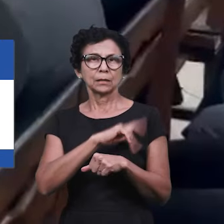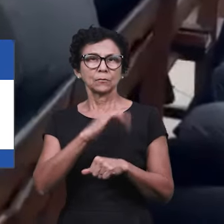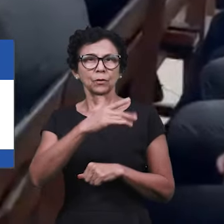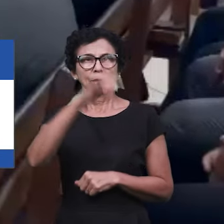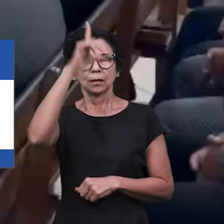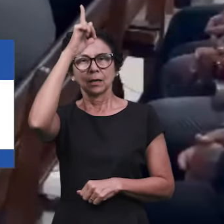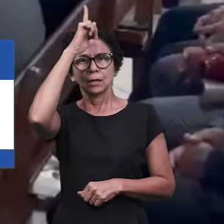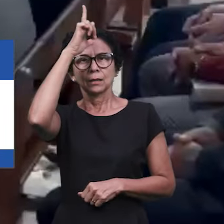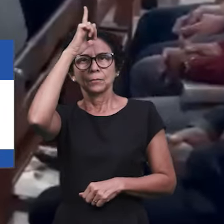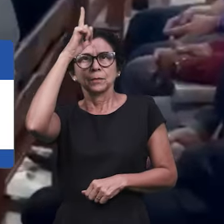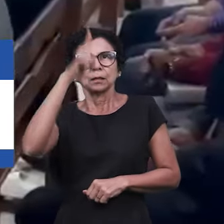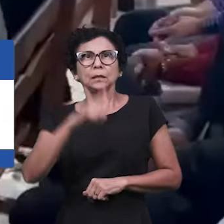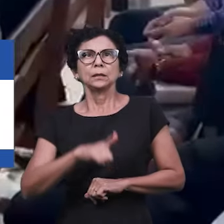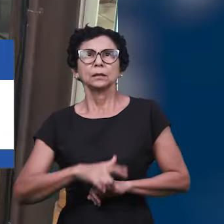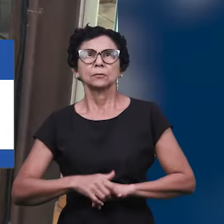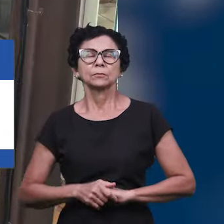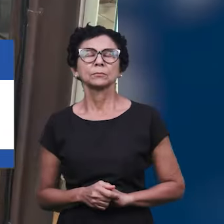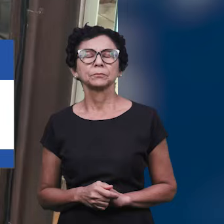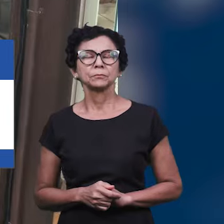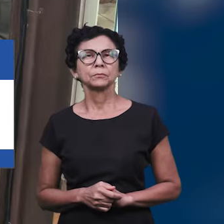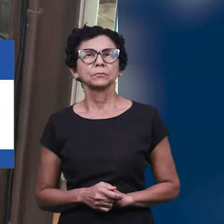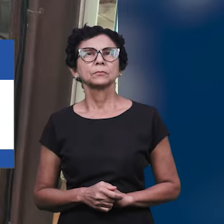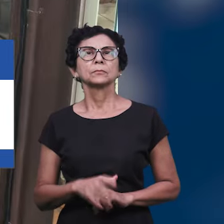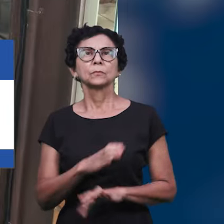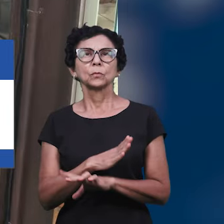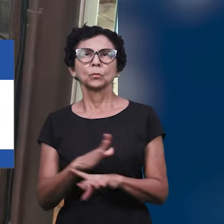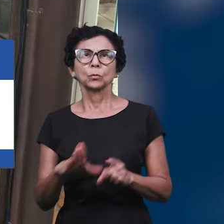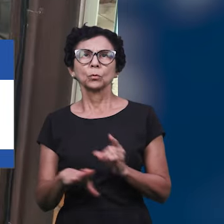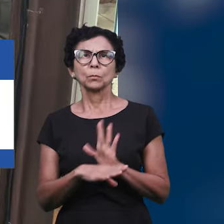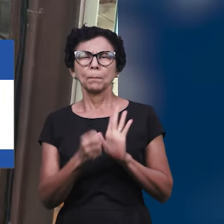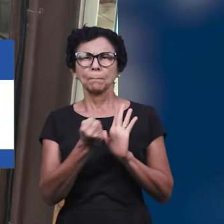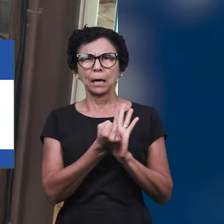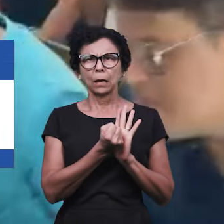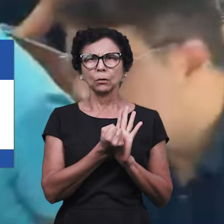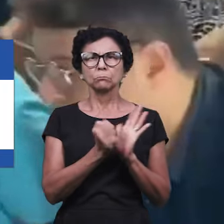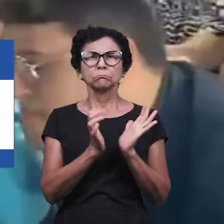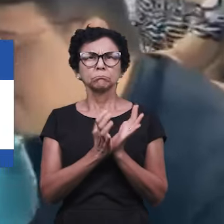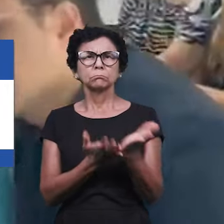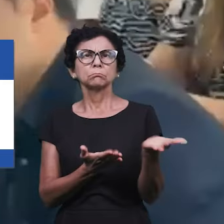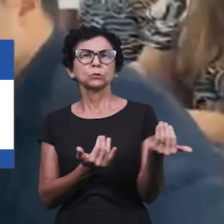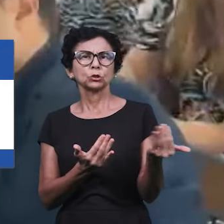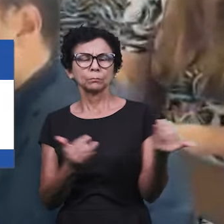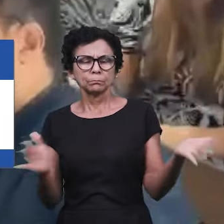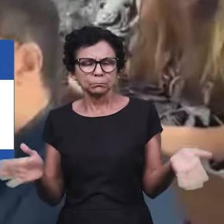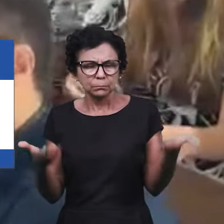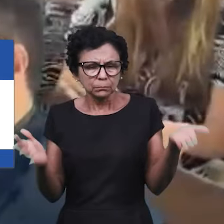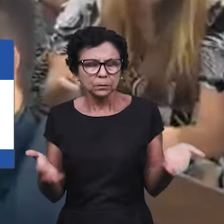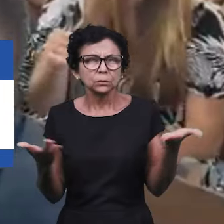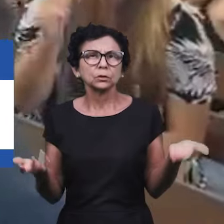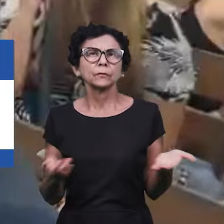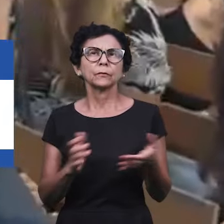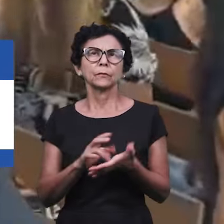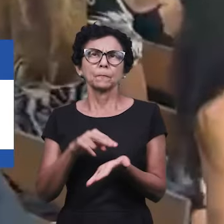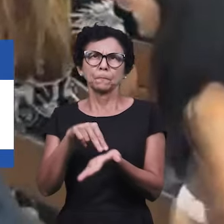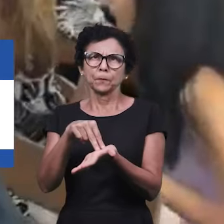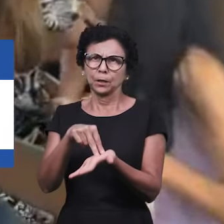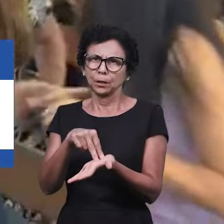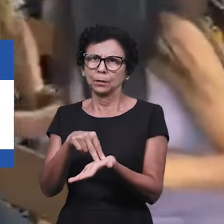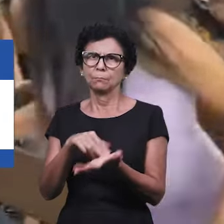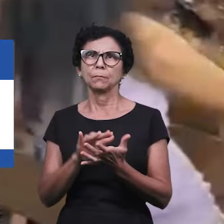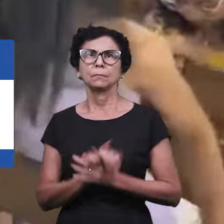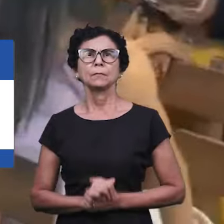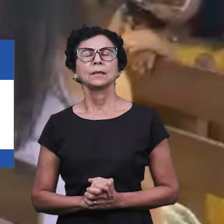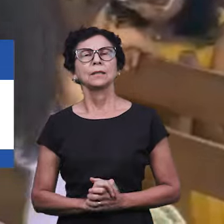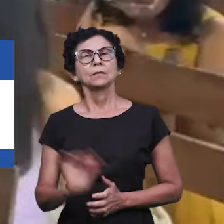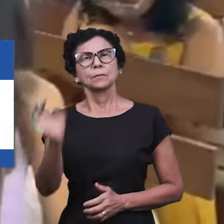e ungidos também estiveram presentes no culto. O culto foi um marco na vida dos jovens, incentivando-os a continuar firmes, acaminhada